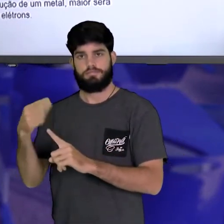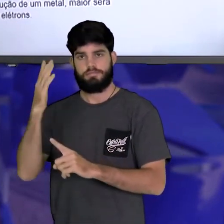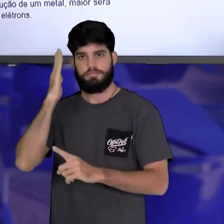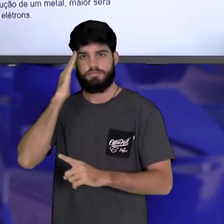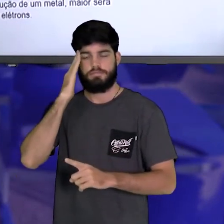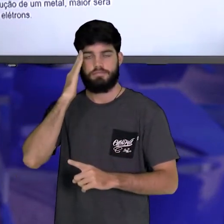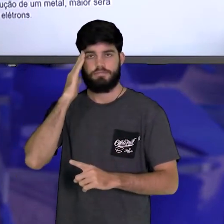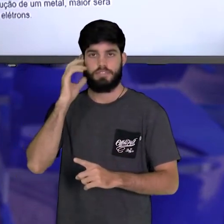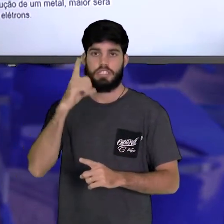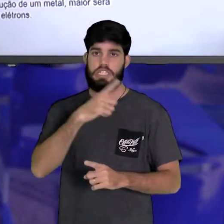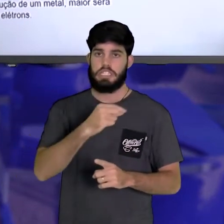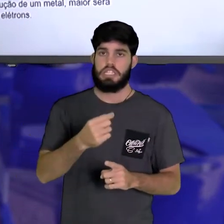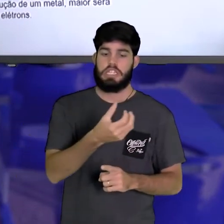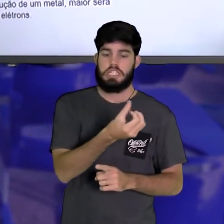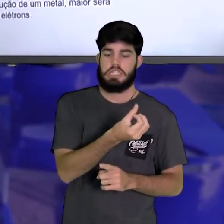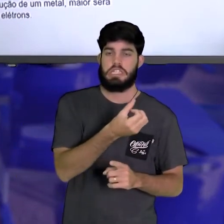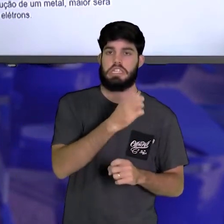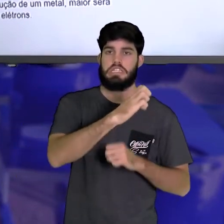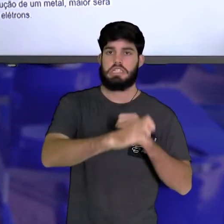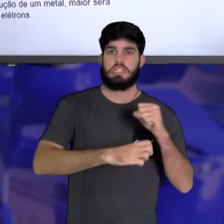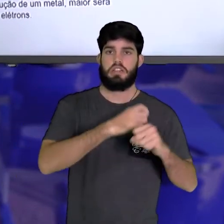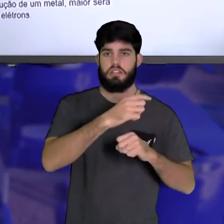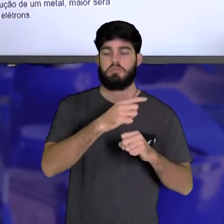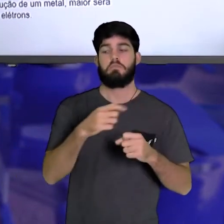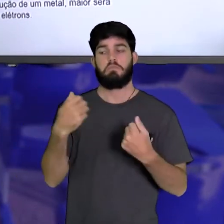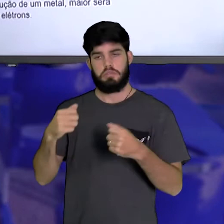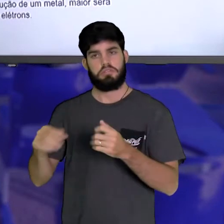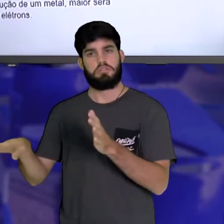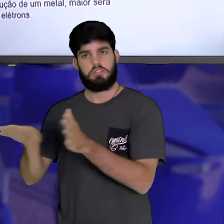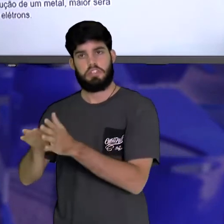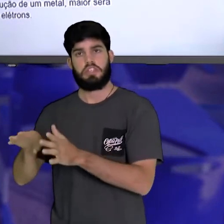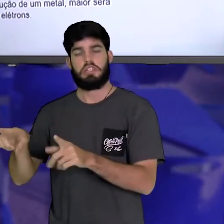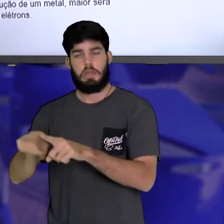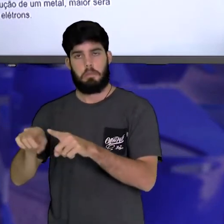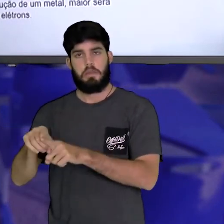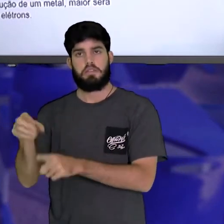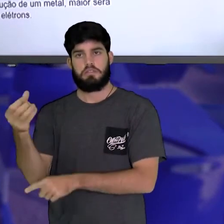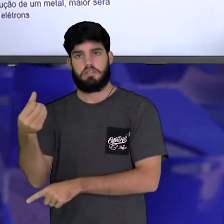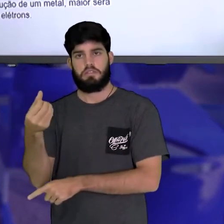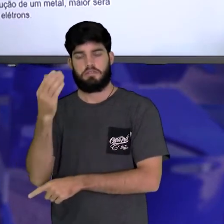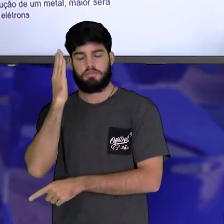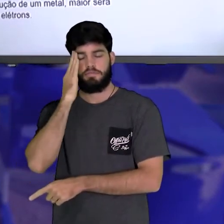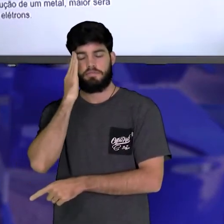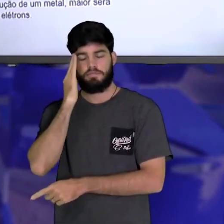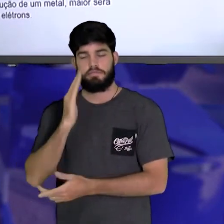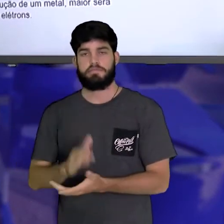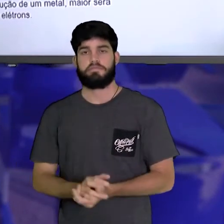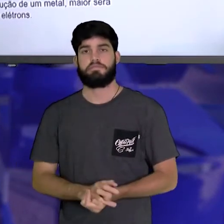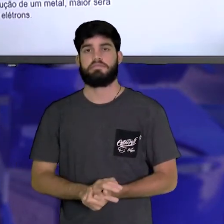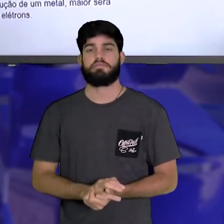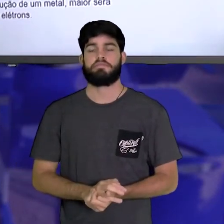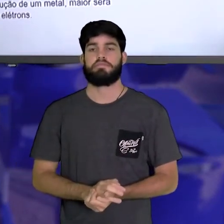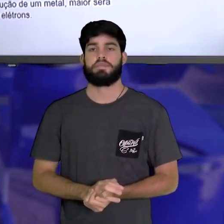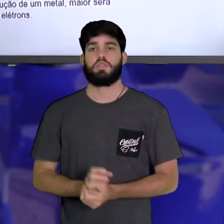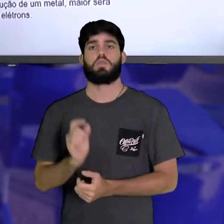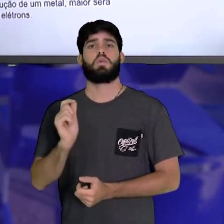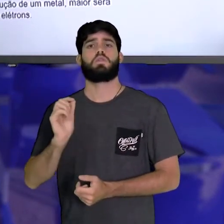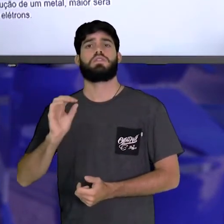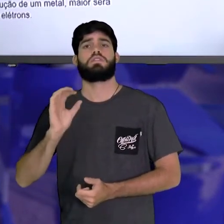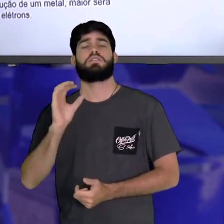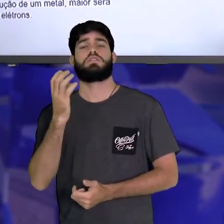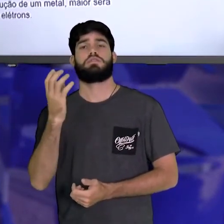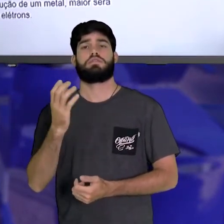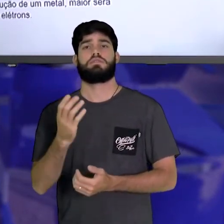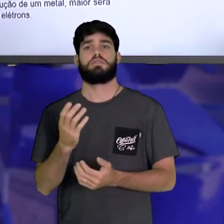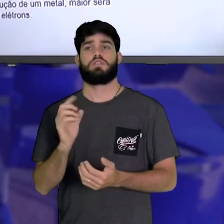se saem seis, elétrons tem que chegar a seis. Ok? E aí, o que é que acontece? Quando a gente faz o balanceamento,